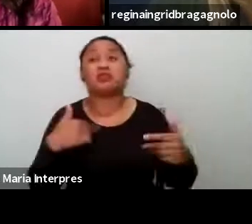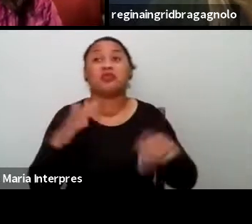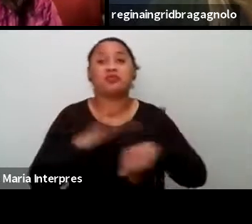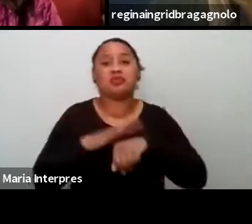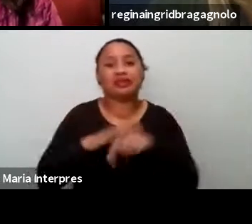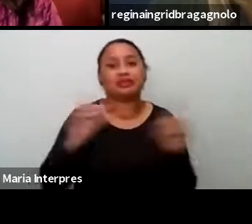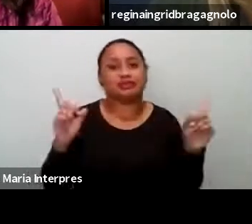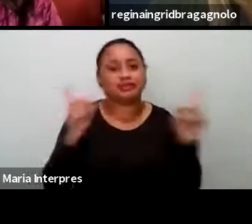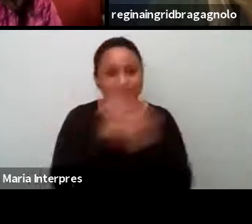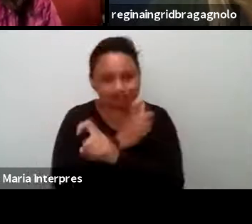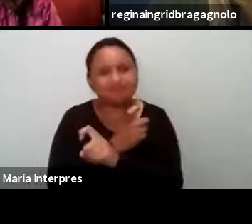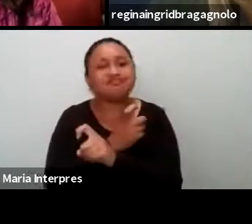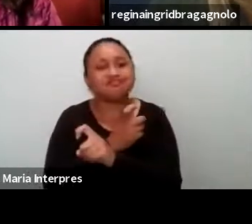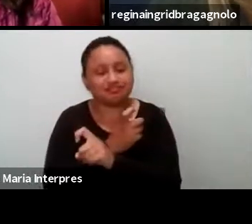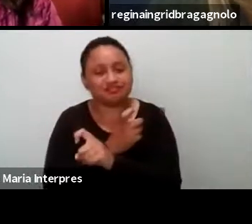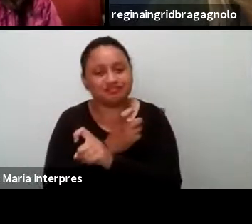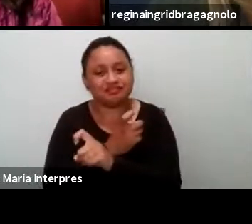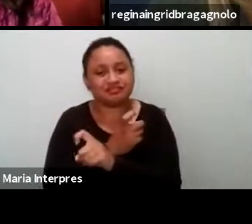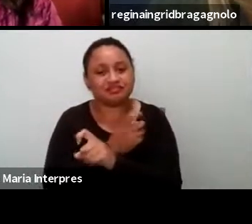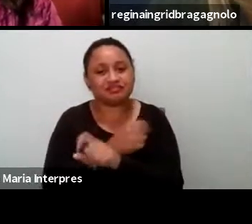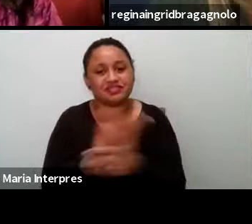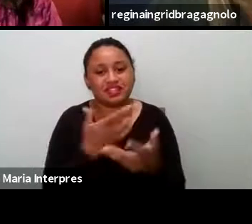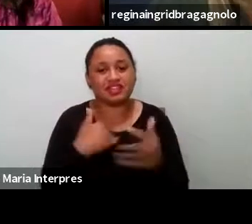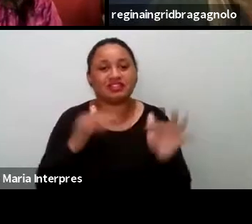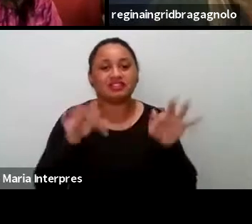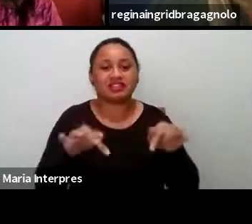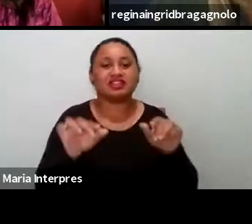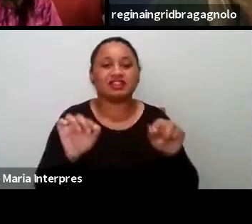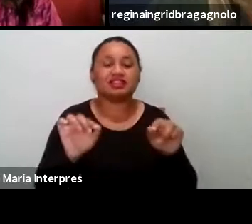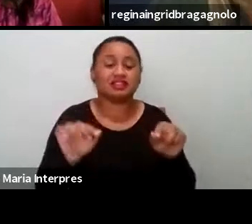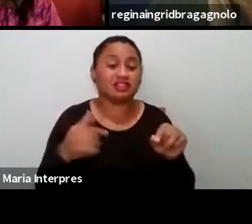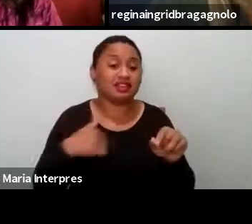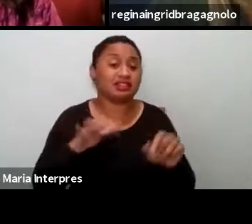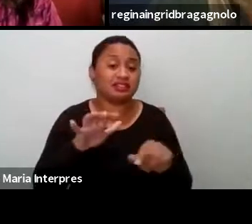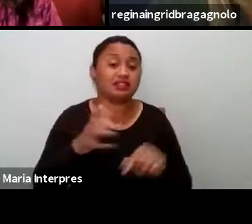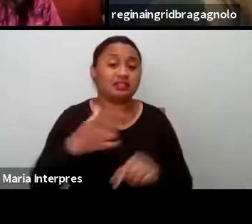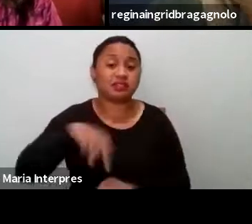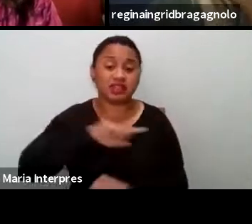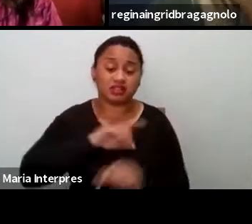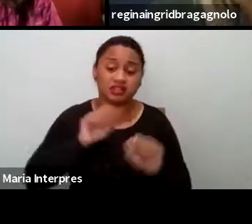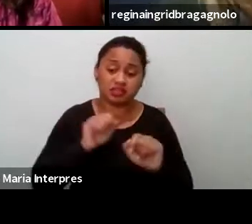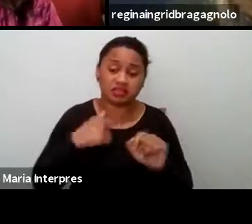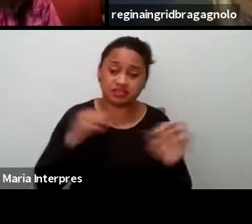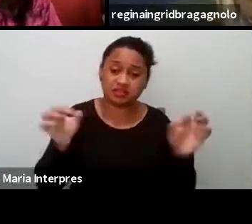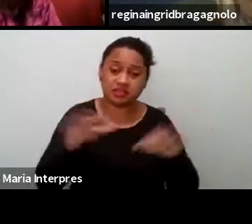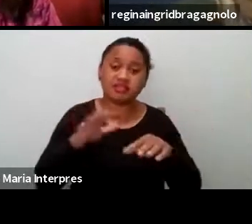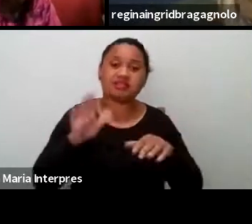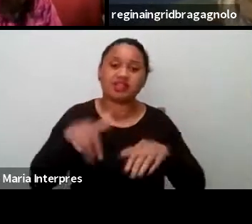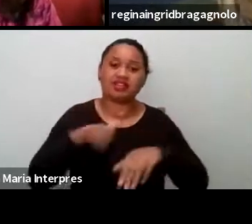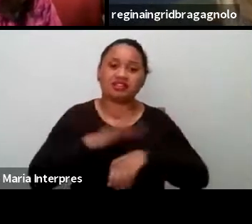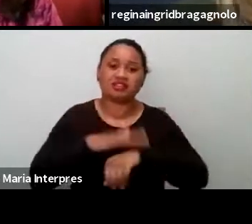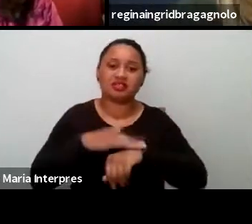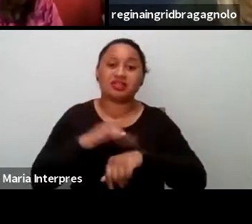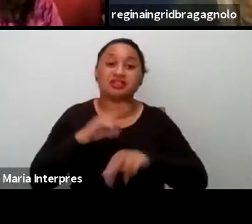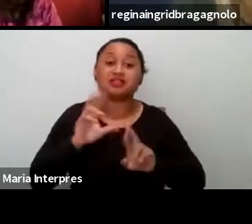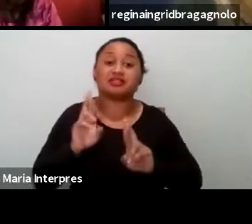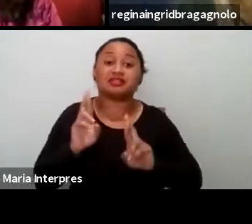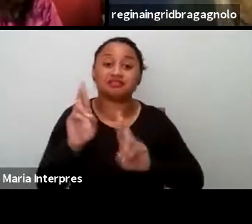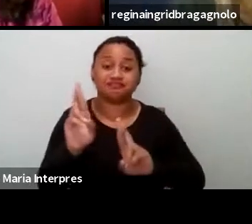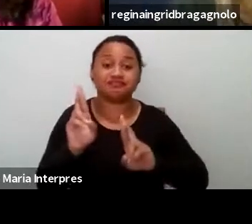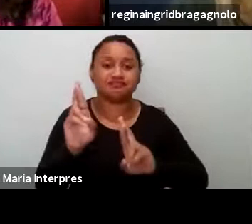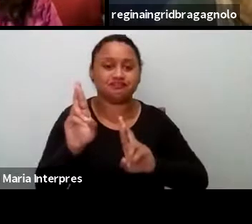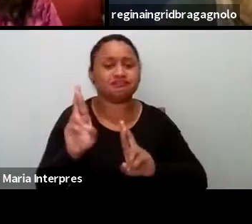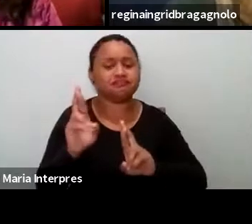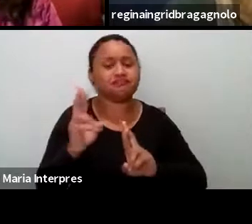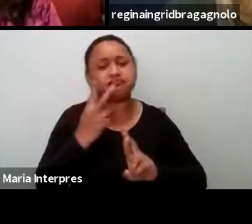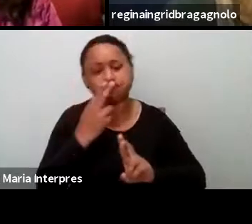né, perto do extremo. Então eu queria fechar com isso, pra que a gente possa sair esperançando, né, eu acho que é